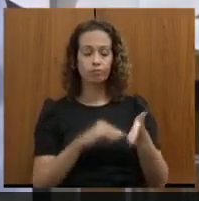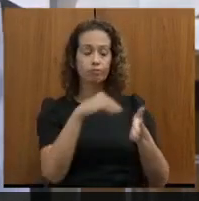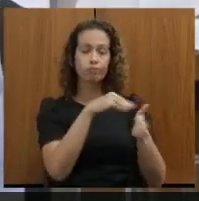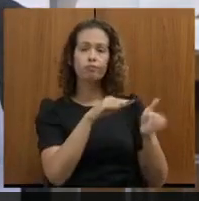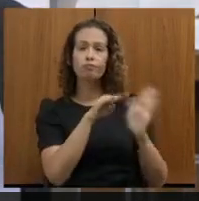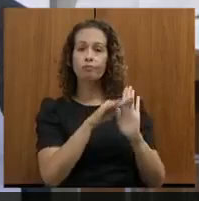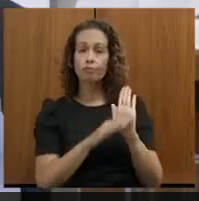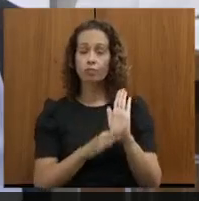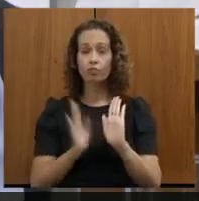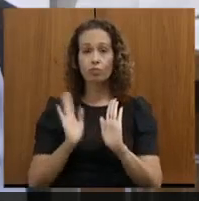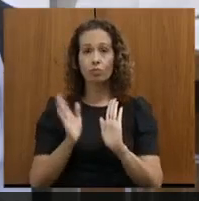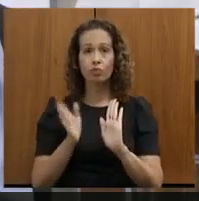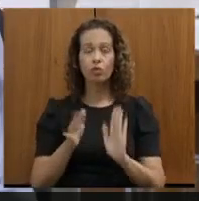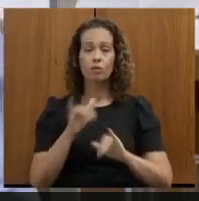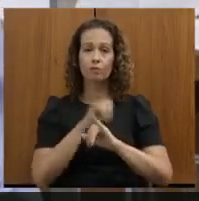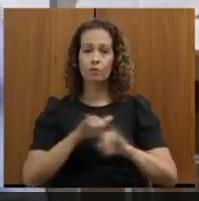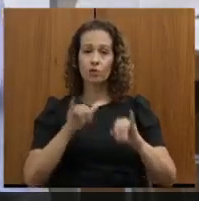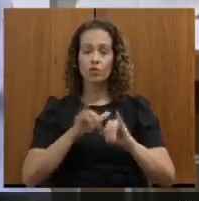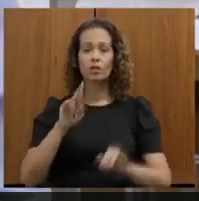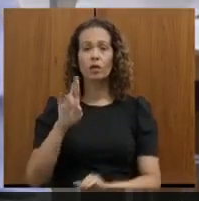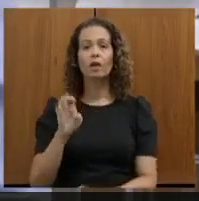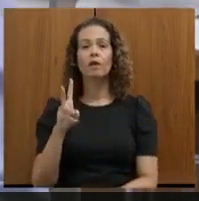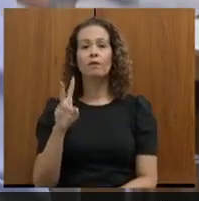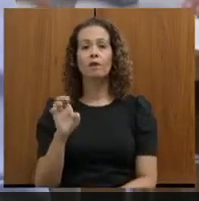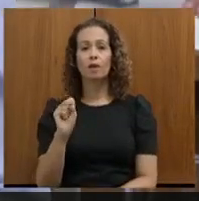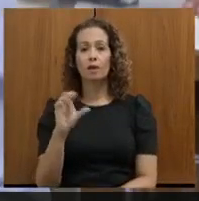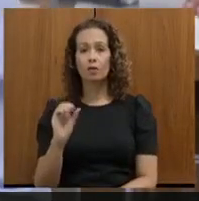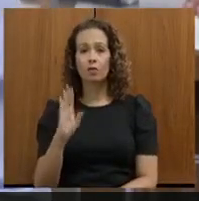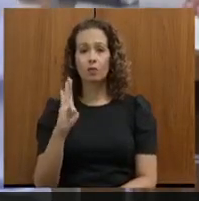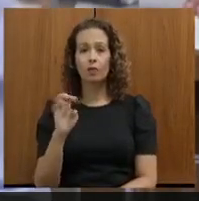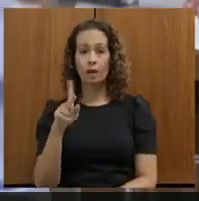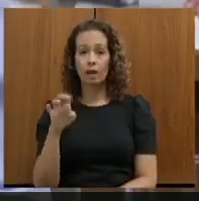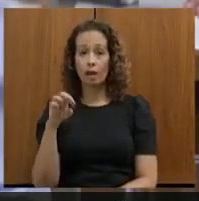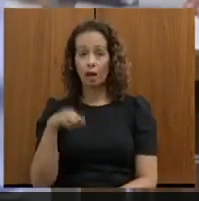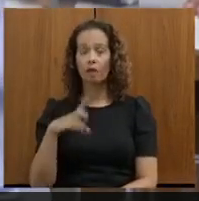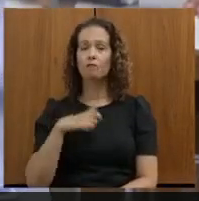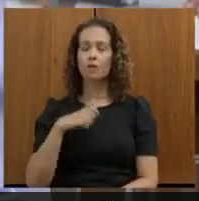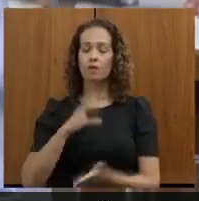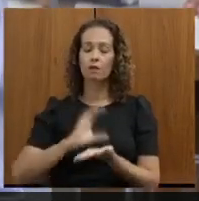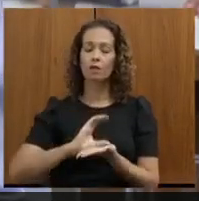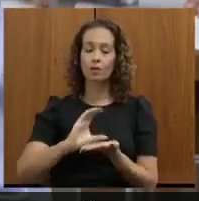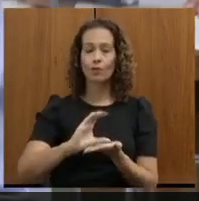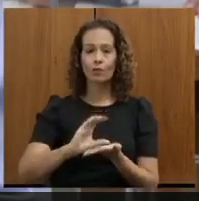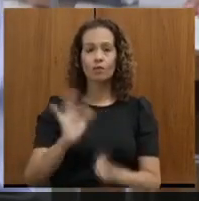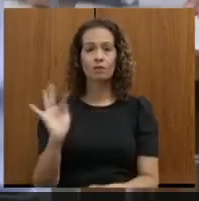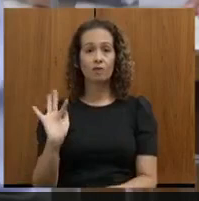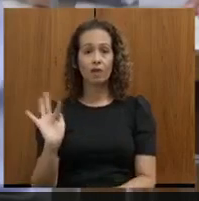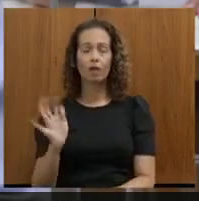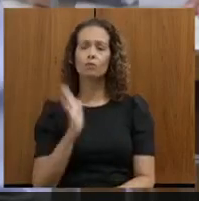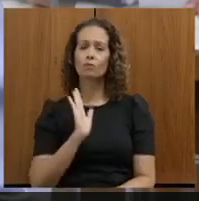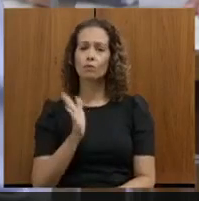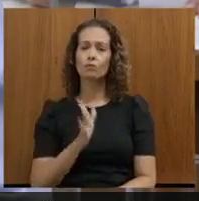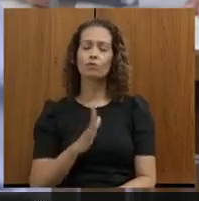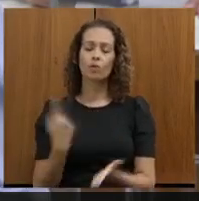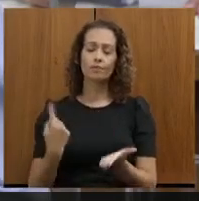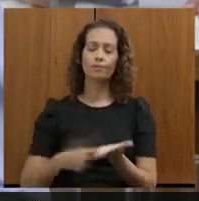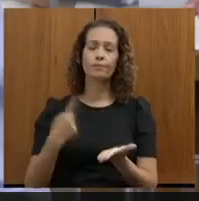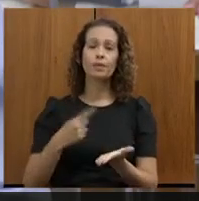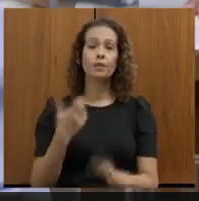Como eu disse aqui, revés do Belém, a boa notícia é que vai vir um recurso federal, pelo menos, que me foi confirmado na sexta-feira.